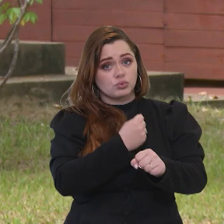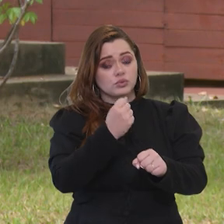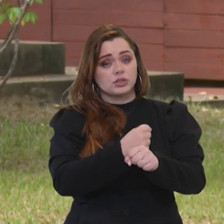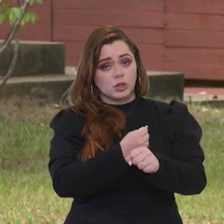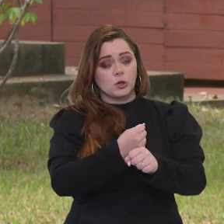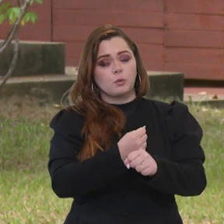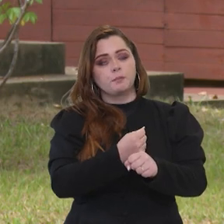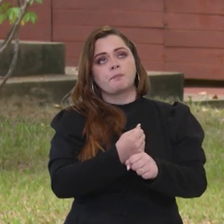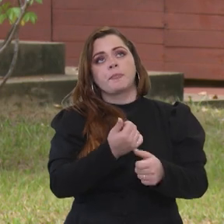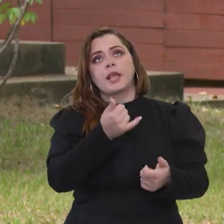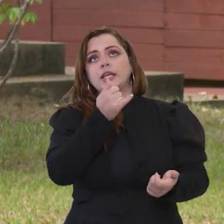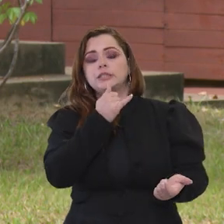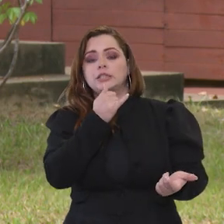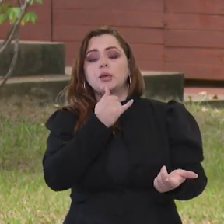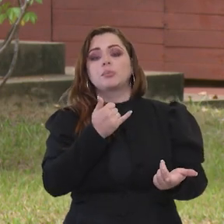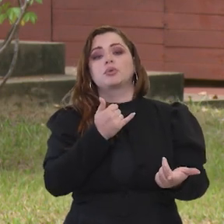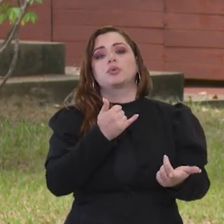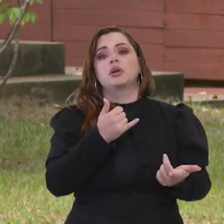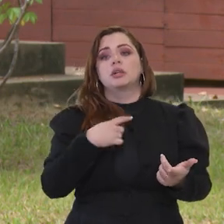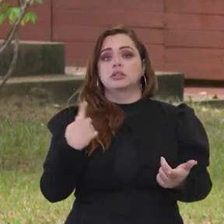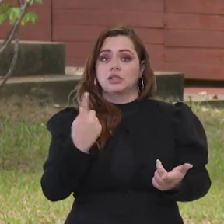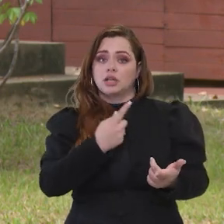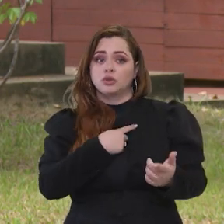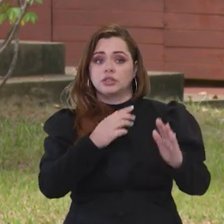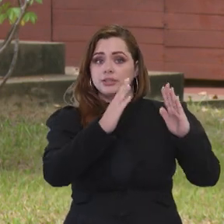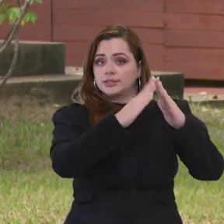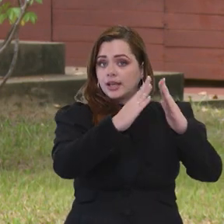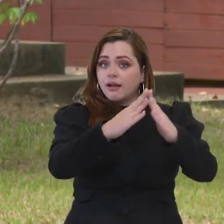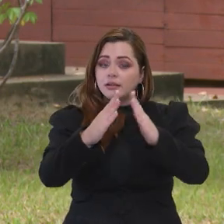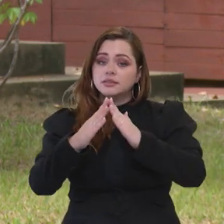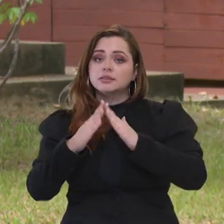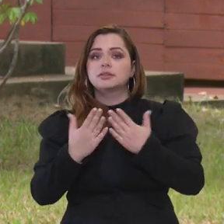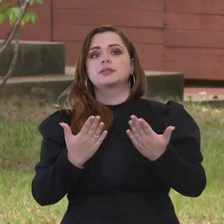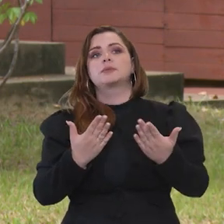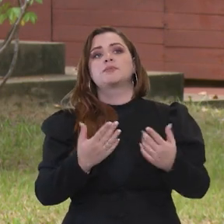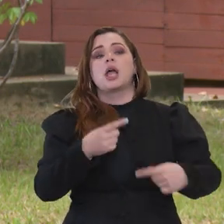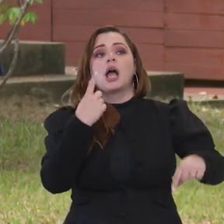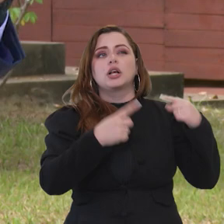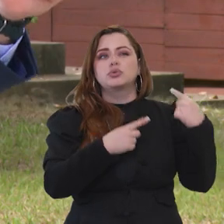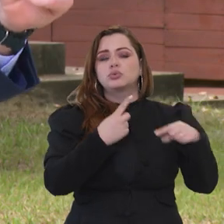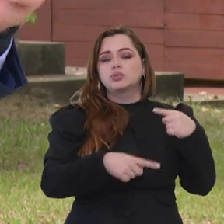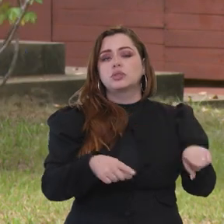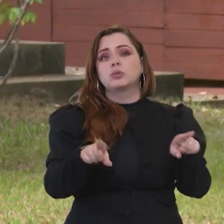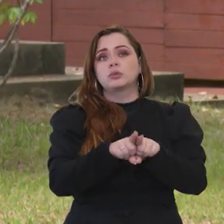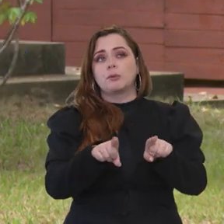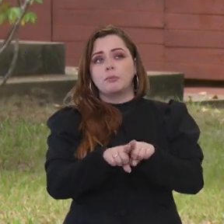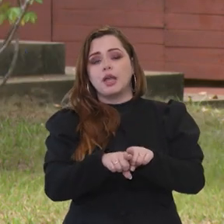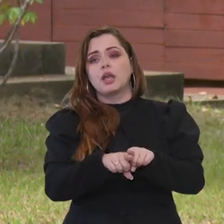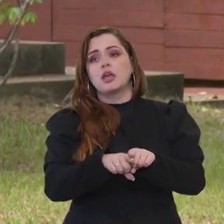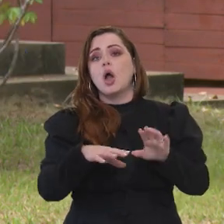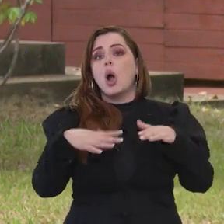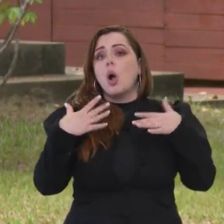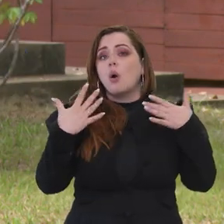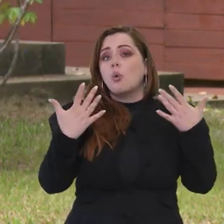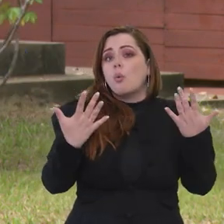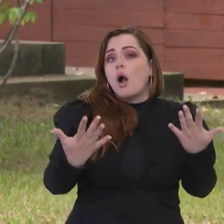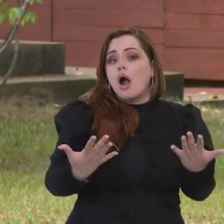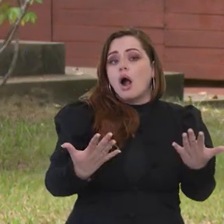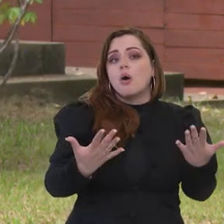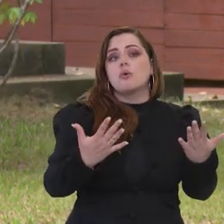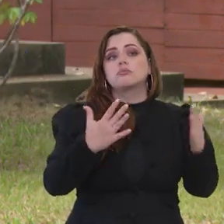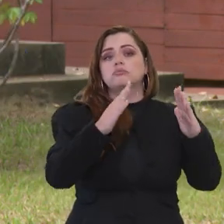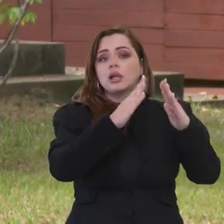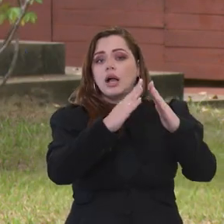construção, por exemplo, das nossas unidades habitacionais, desde a discussão, por exemplo, de qual é o